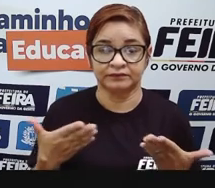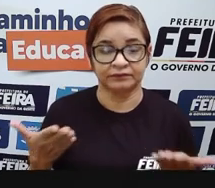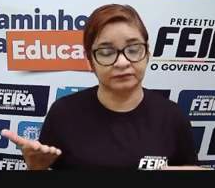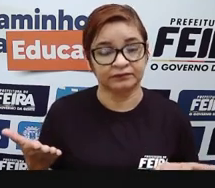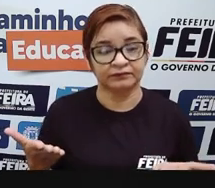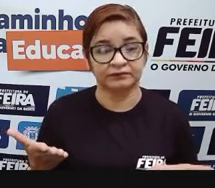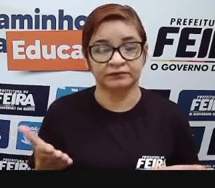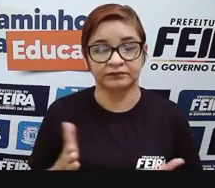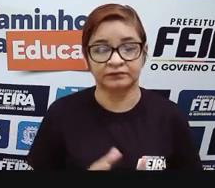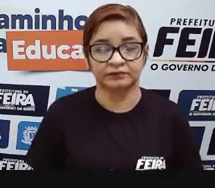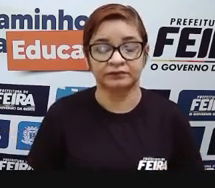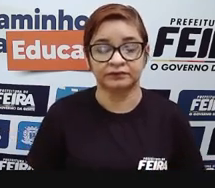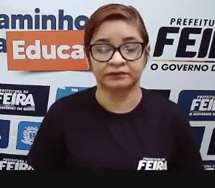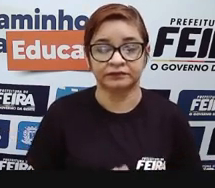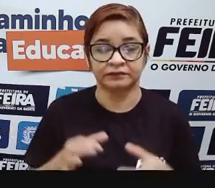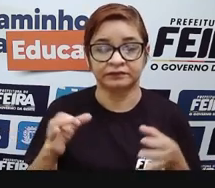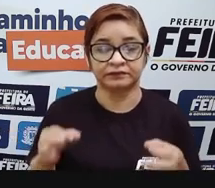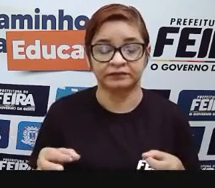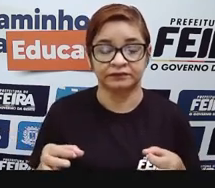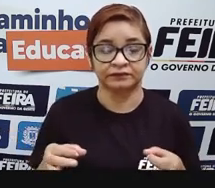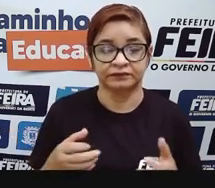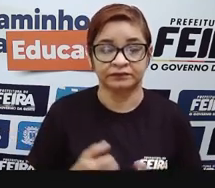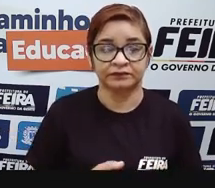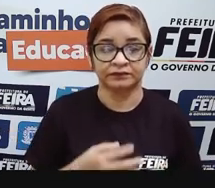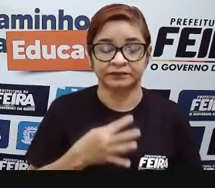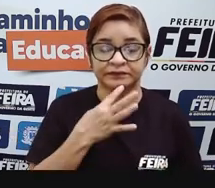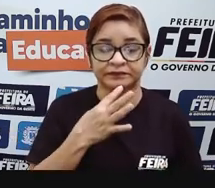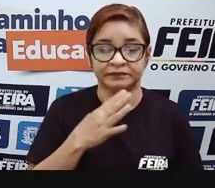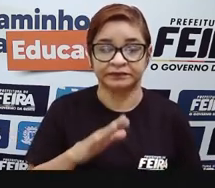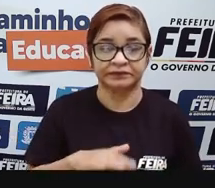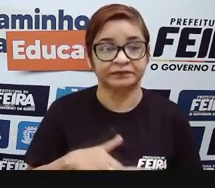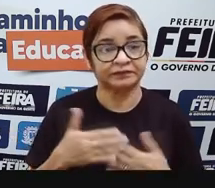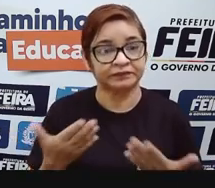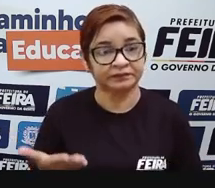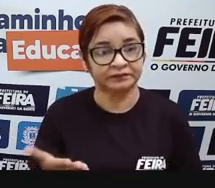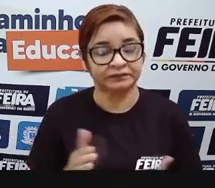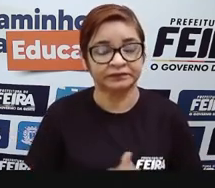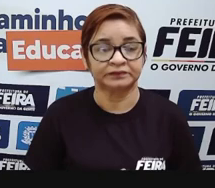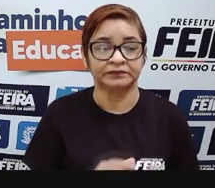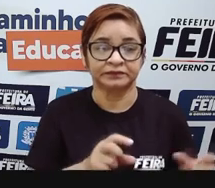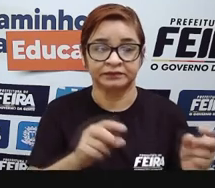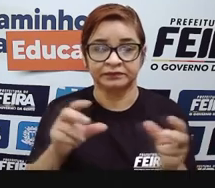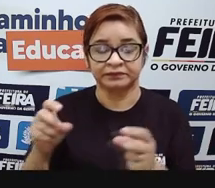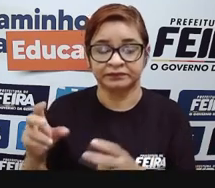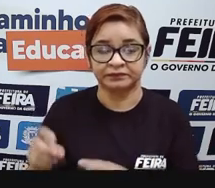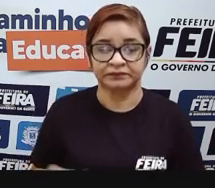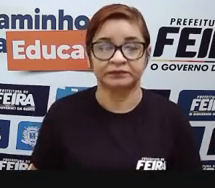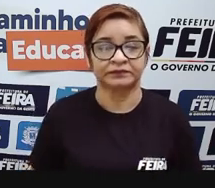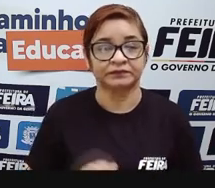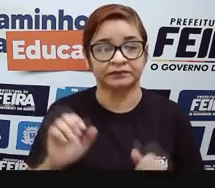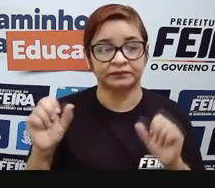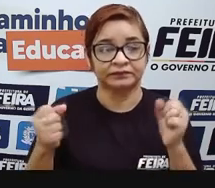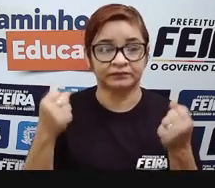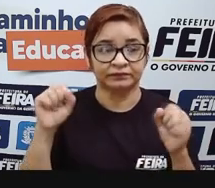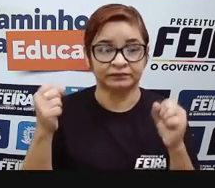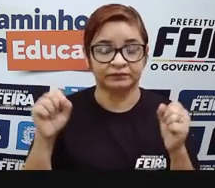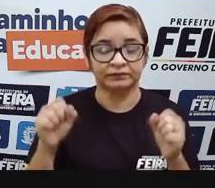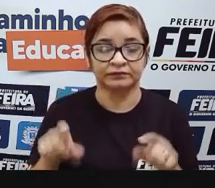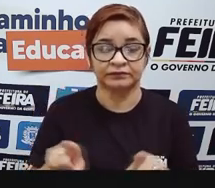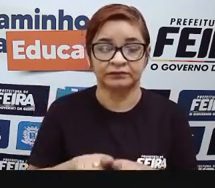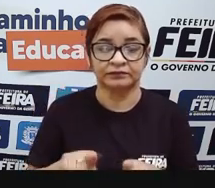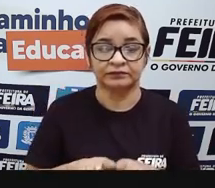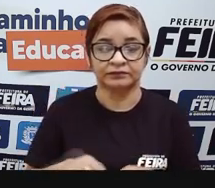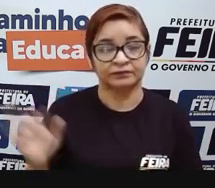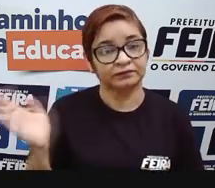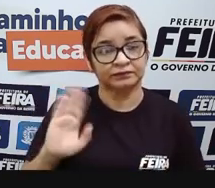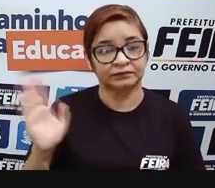essa, de pesquisa, de busca, de conhecer um pouco as atividades do comércio, as atividades das indústrias da cidade, tá bom? Então, até